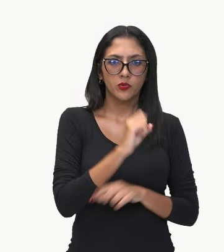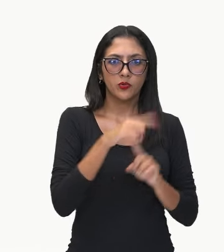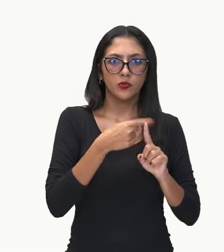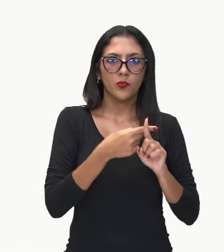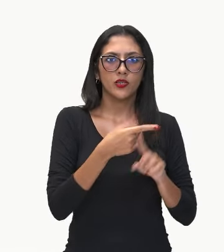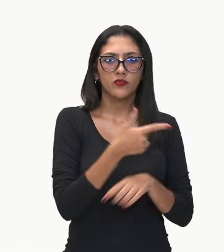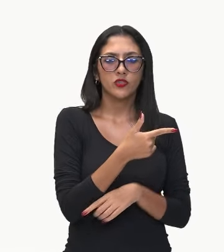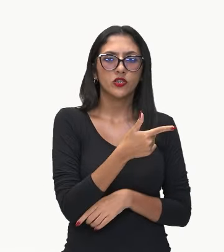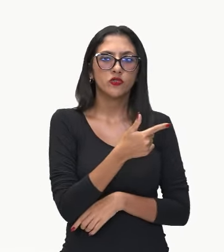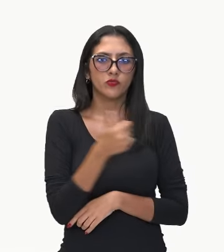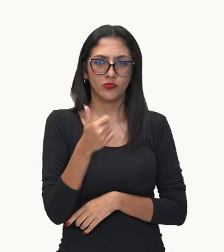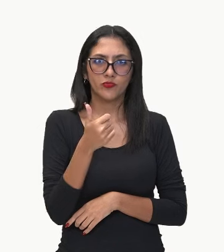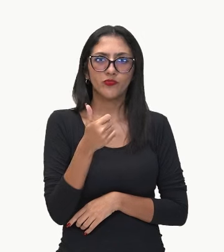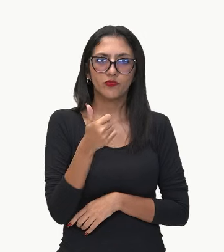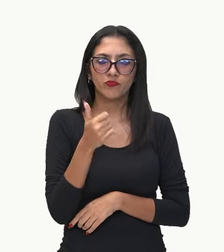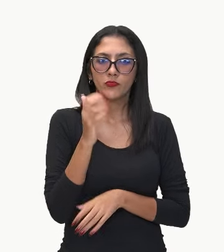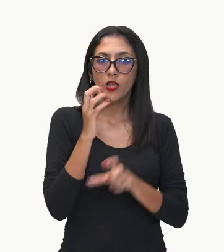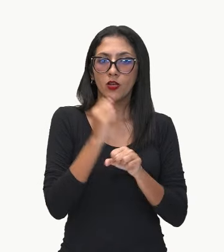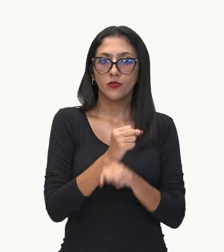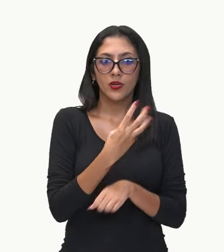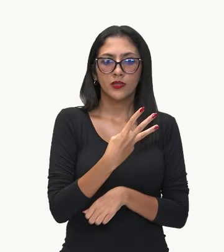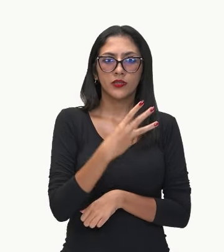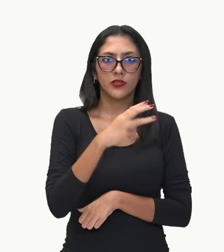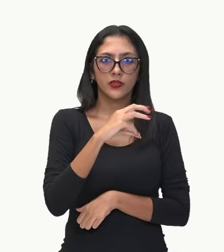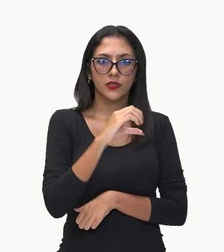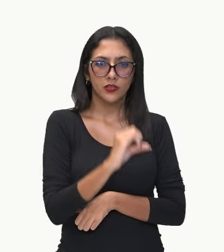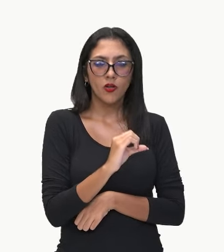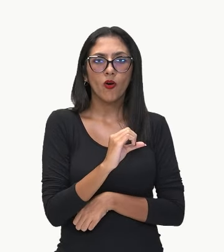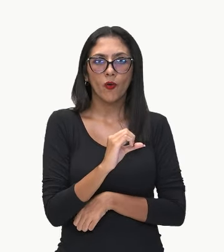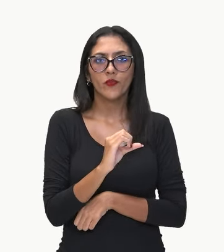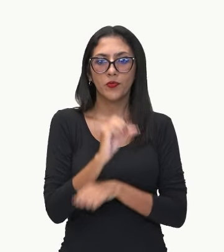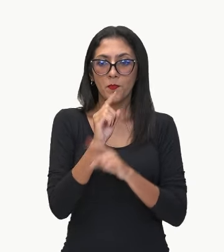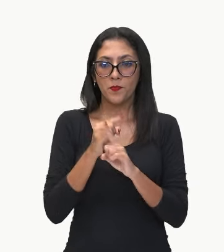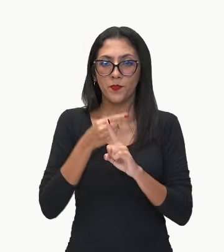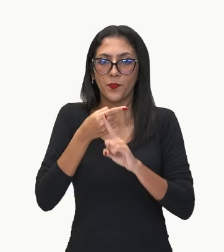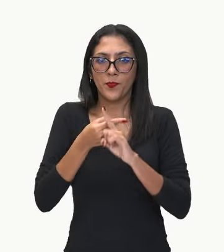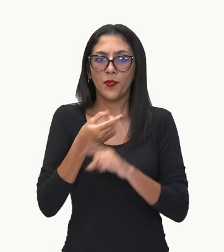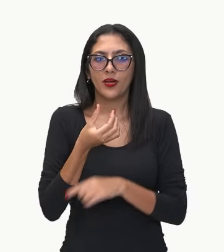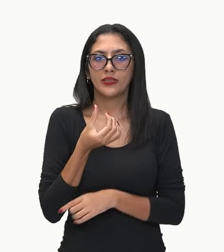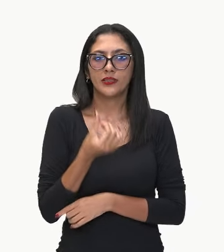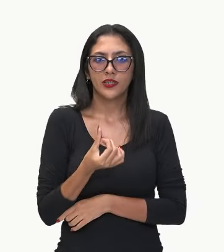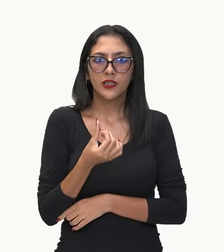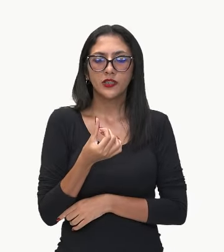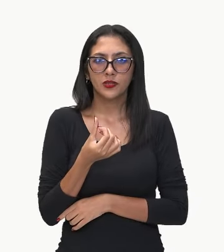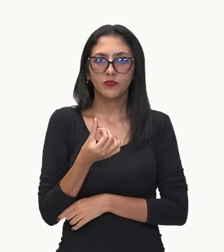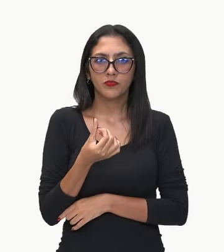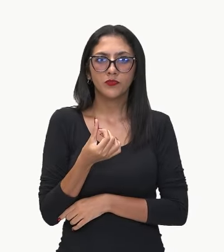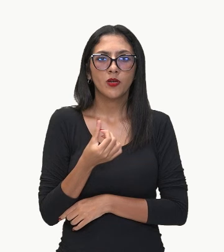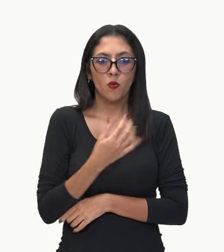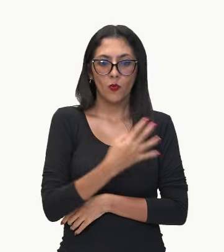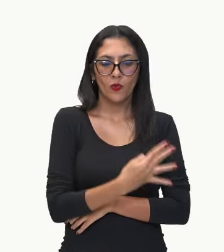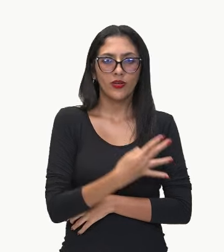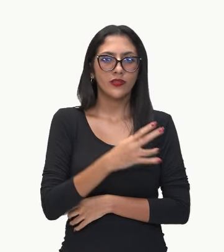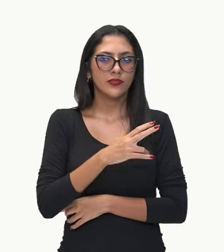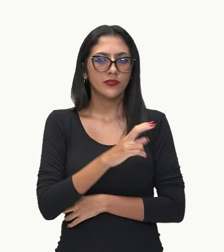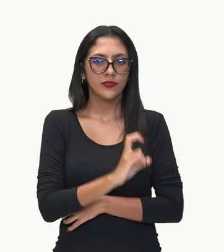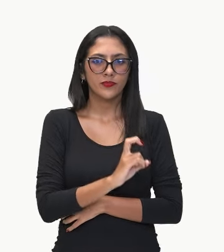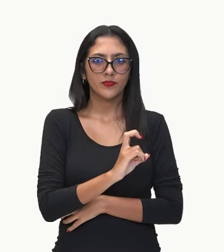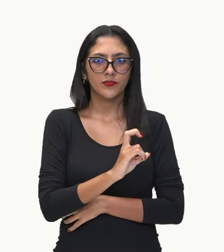eu vou ter 39. 39 mais 6, terei 45.